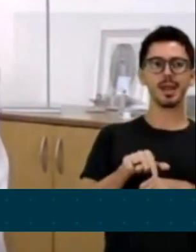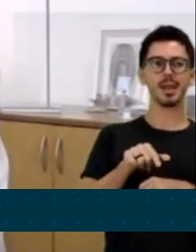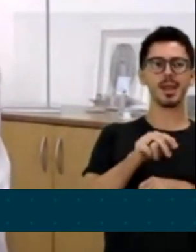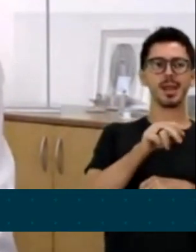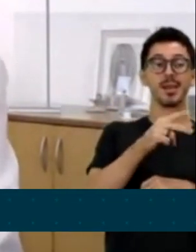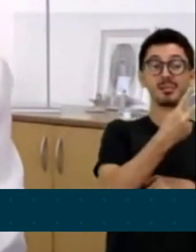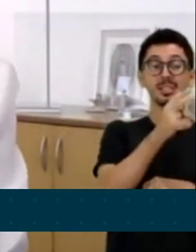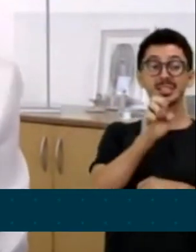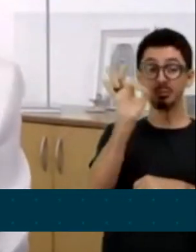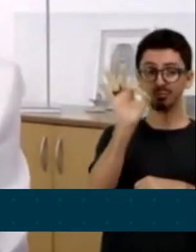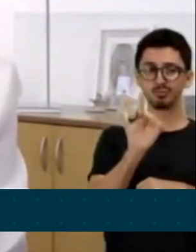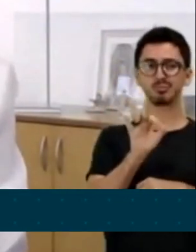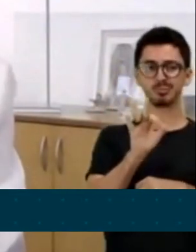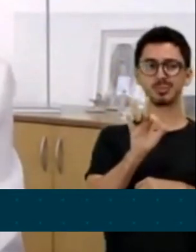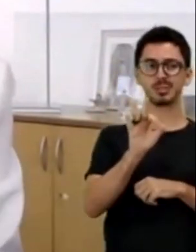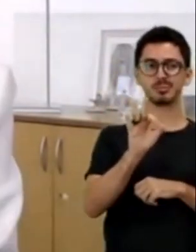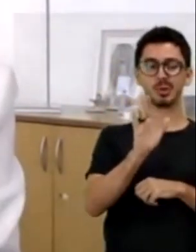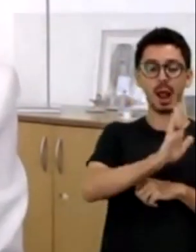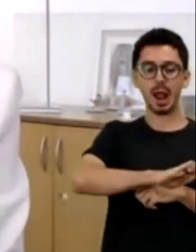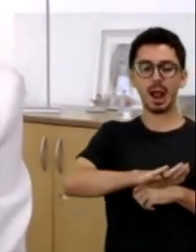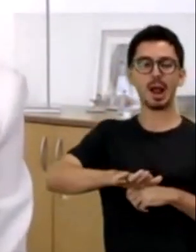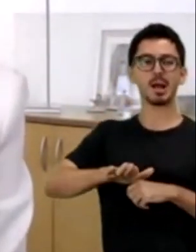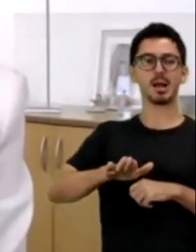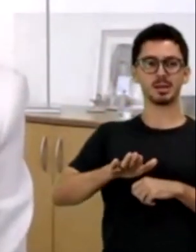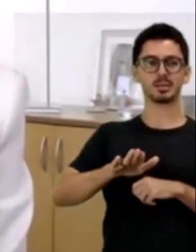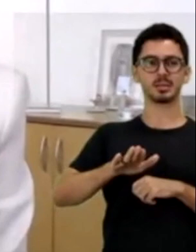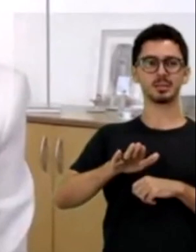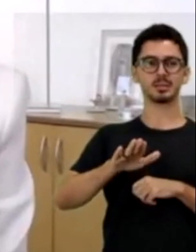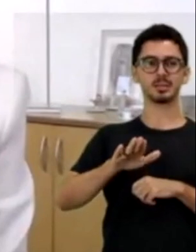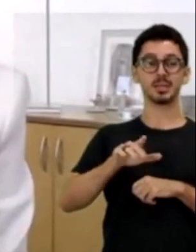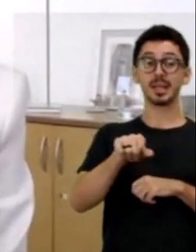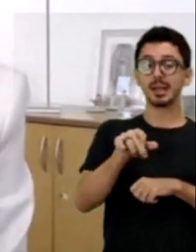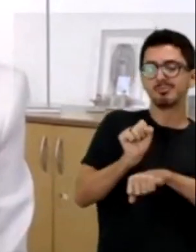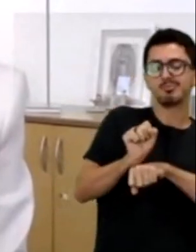% das crianças que estão para ser adotadas.